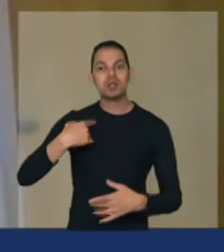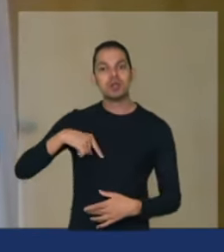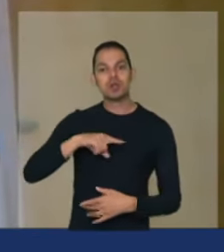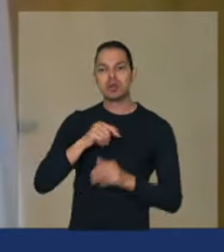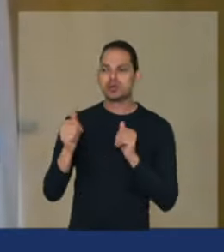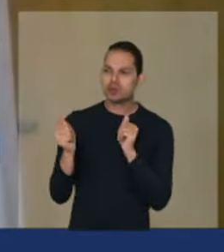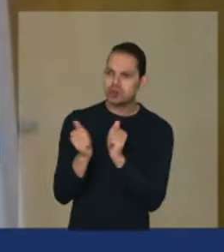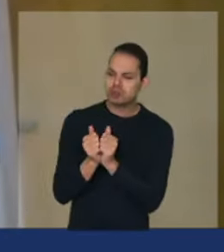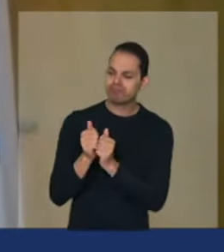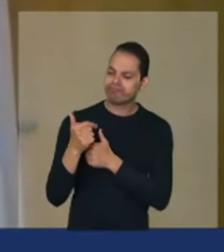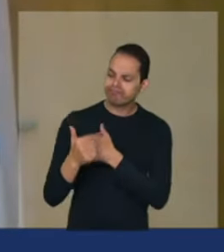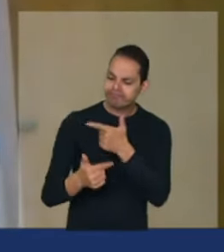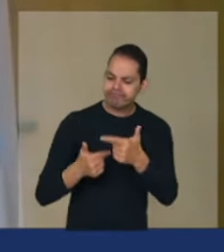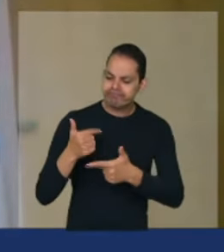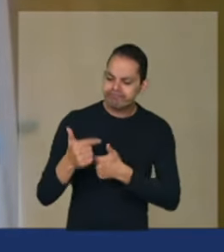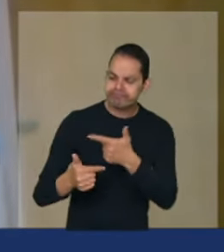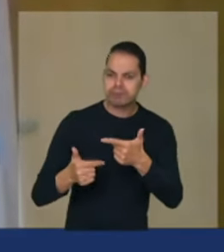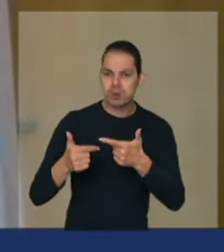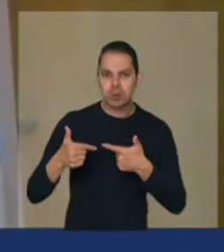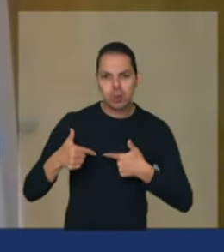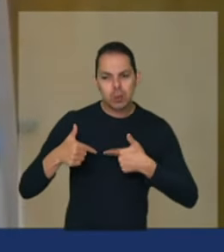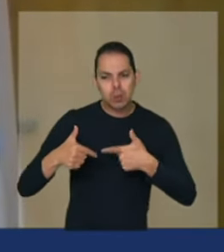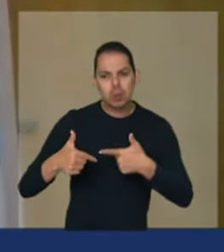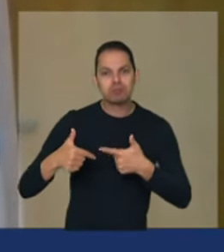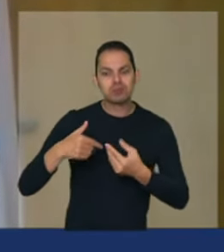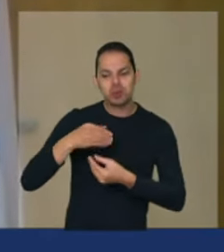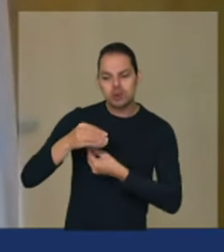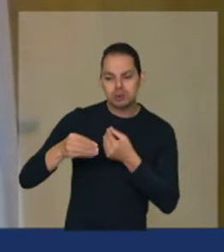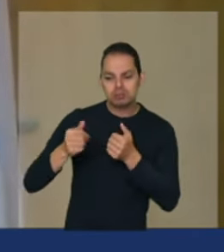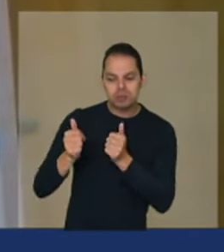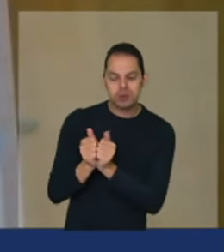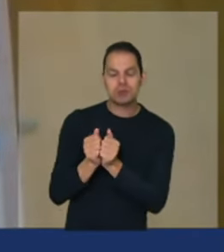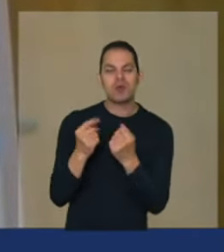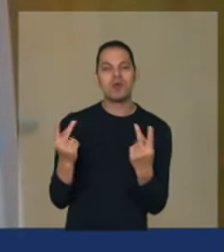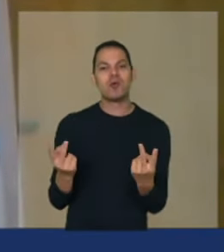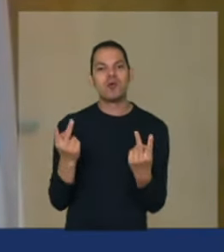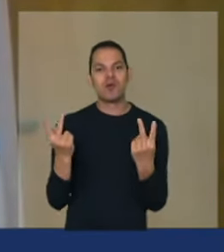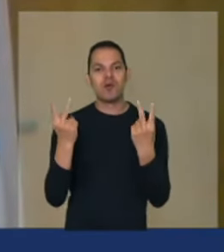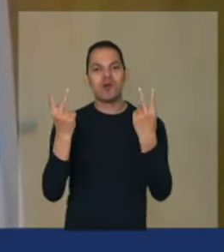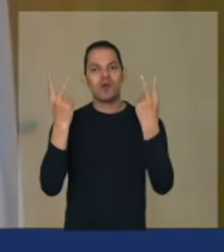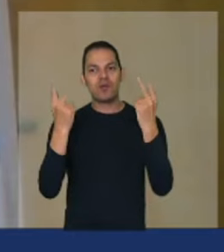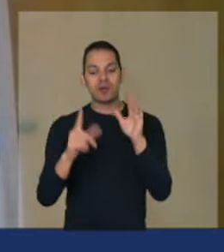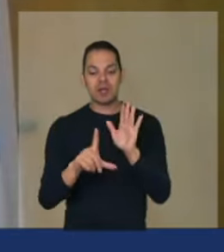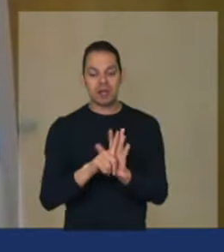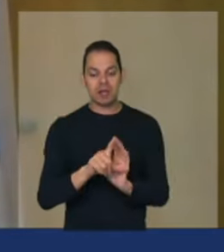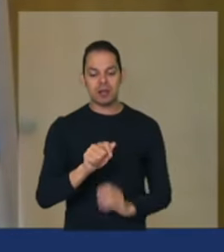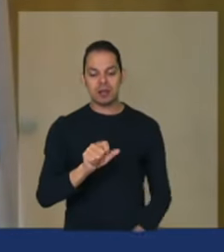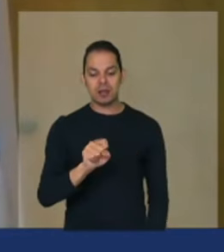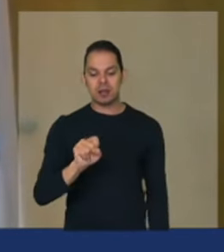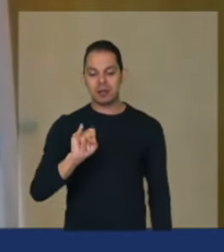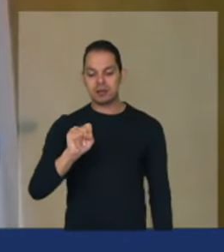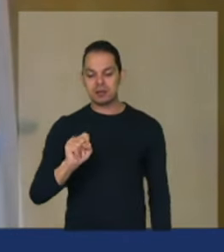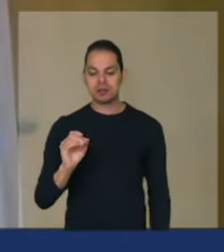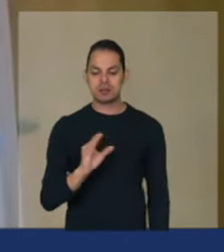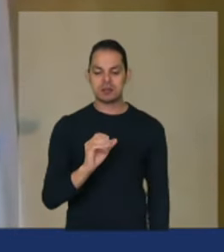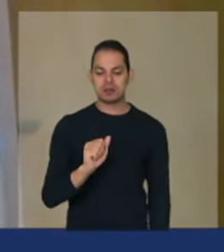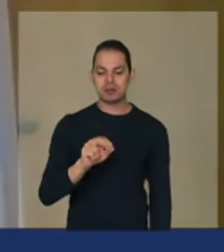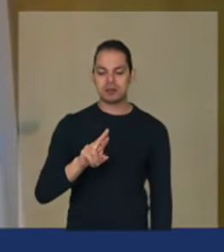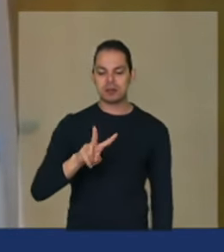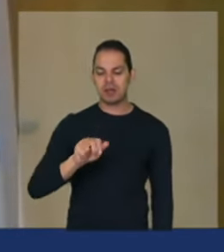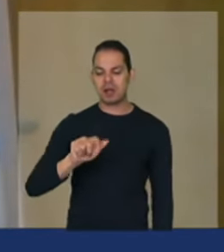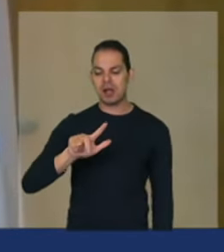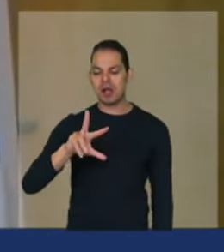jornada juntos e misturados e viva a lei Assis Carvalho 2 repito que